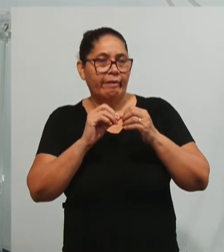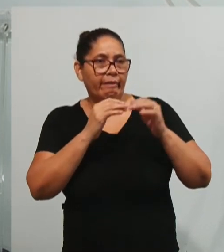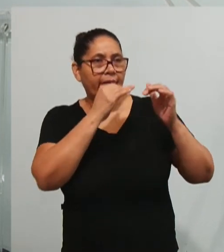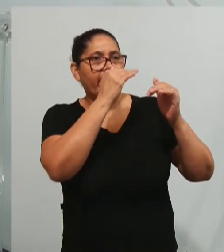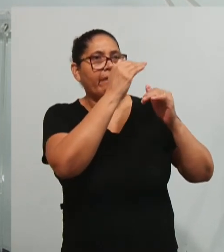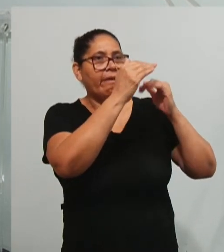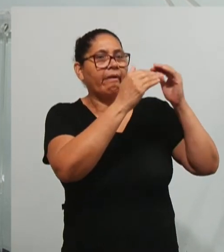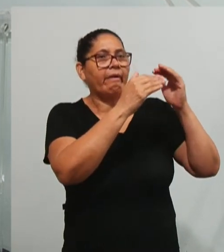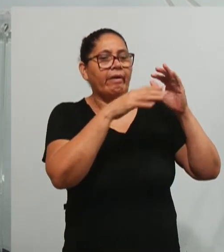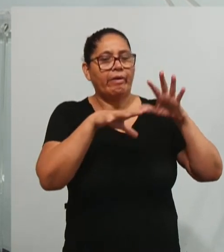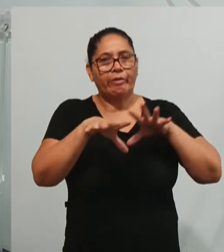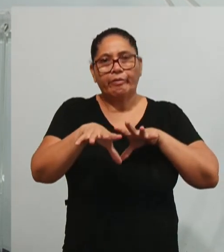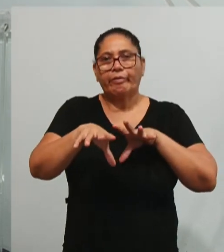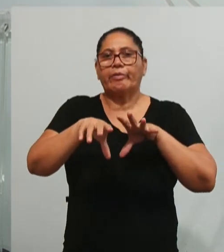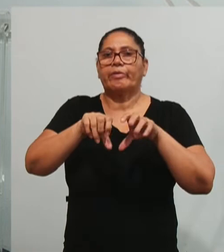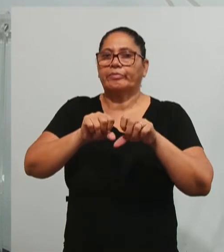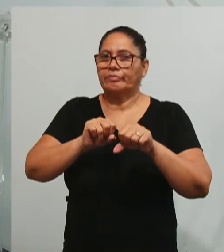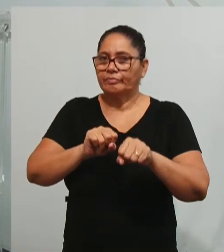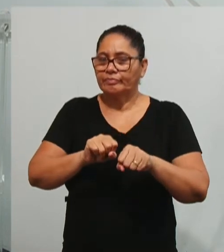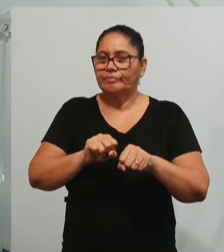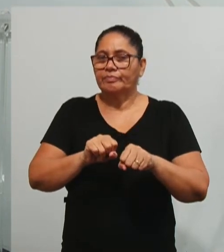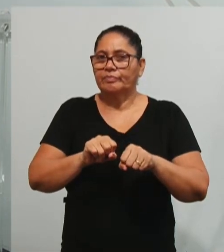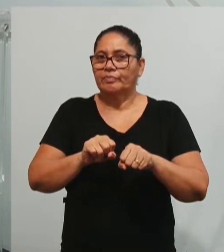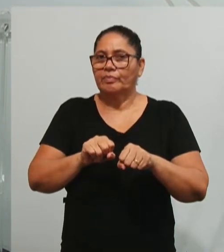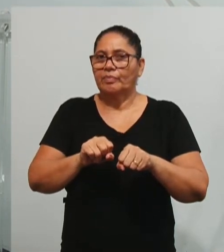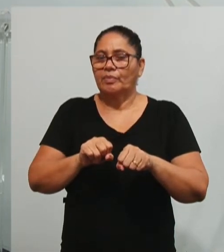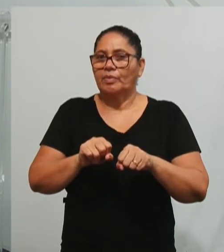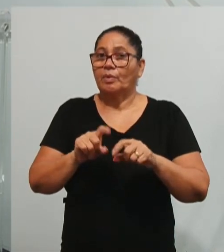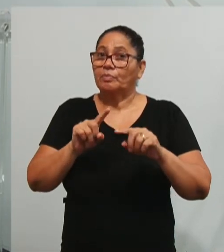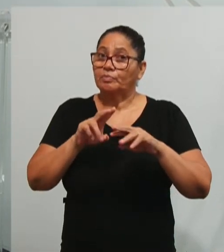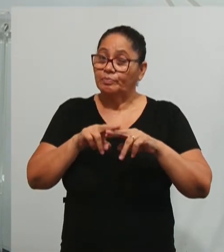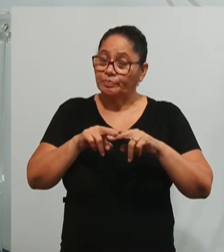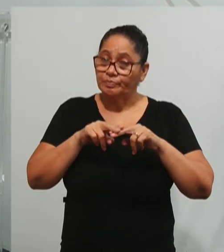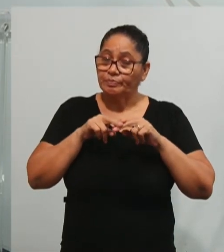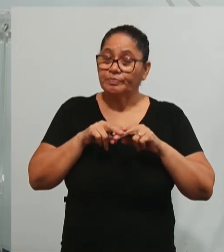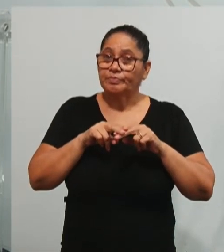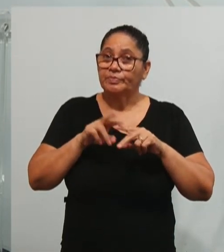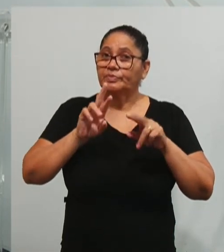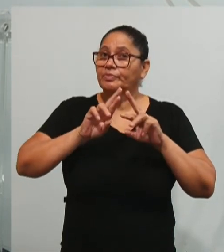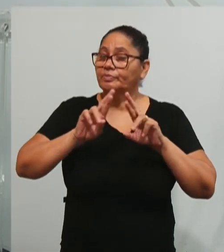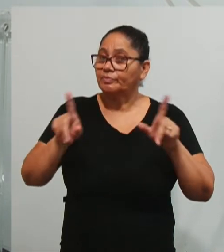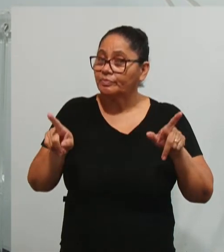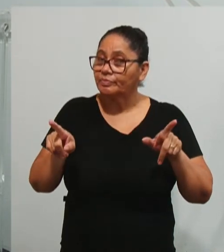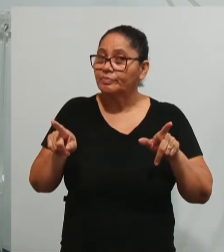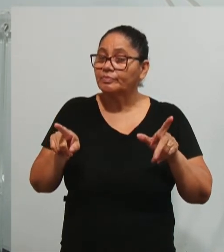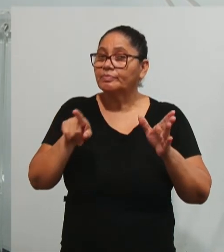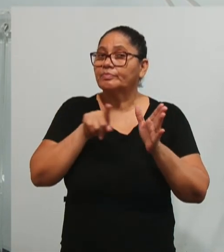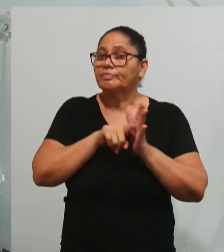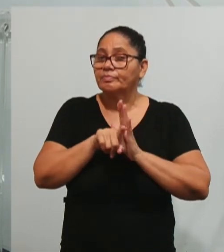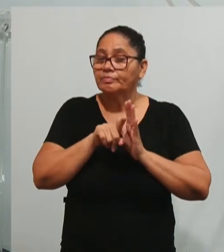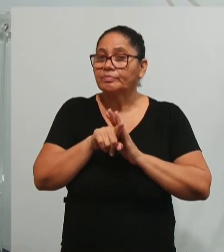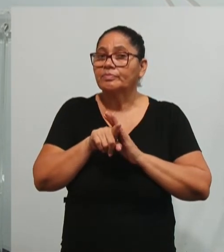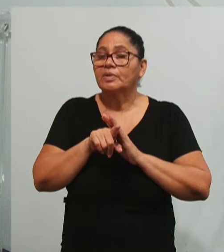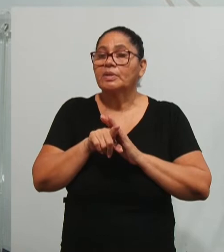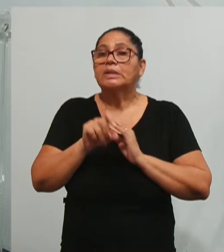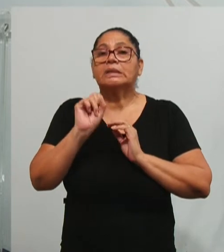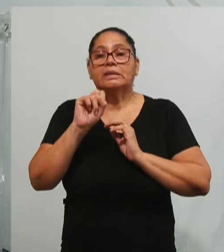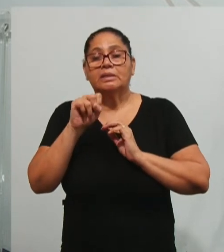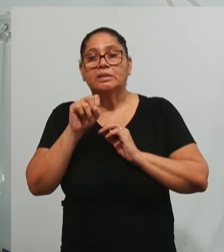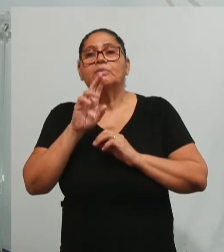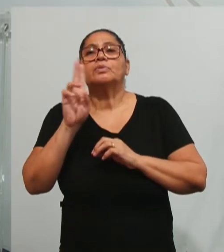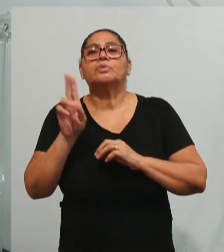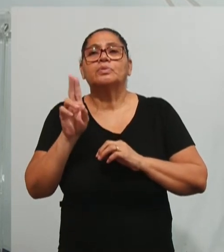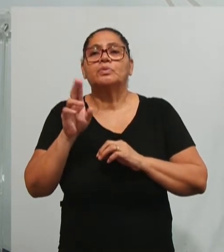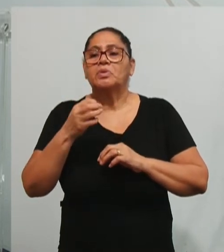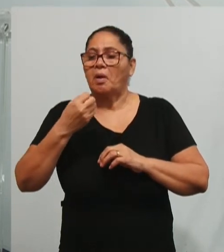formativo. Então, por isso que há essa dualidade, há essa questão. Então, gente, sim, vamos usar o que